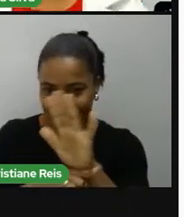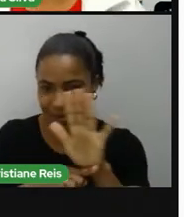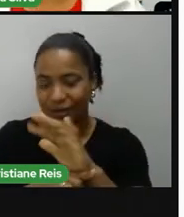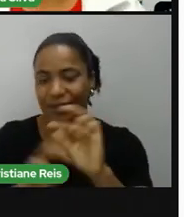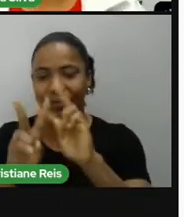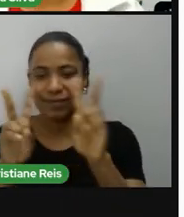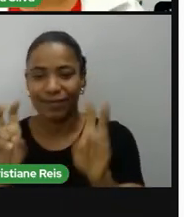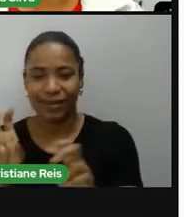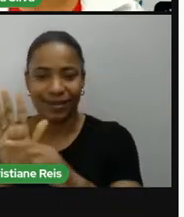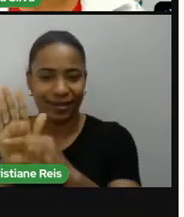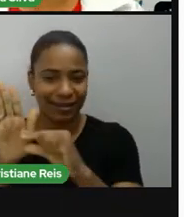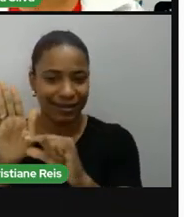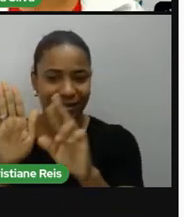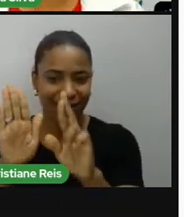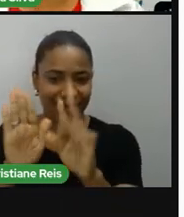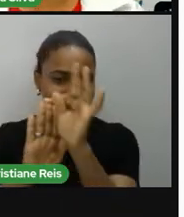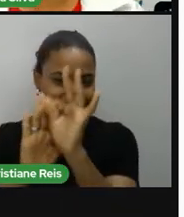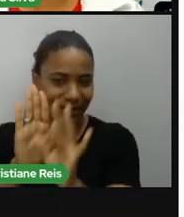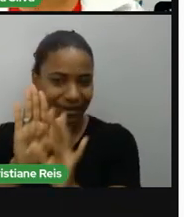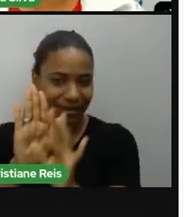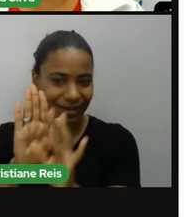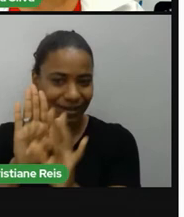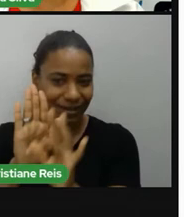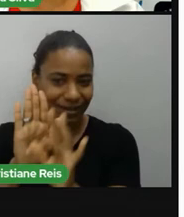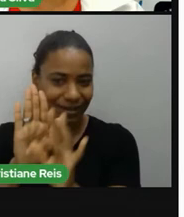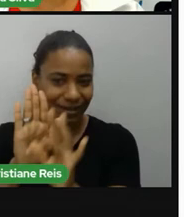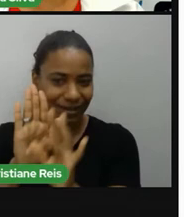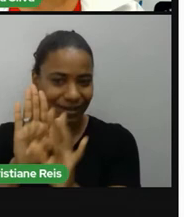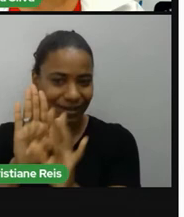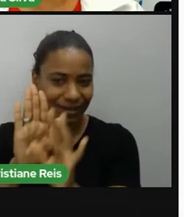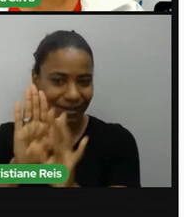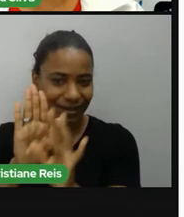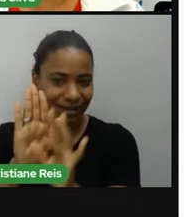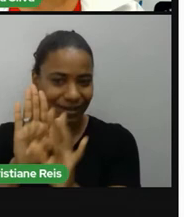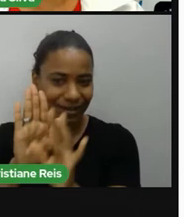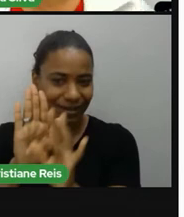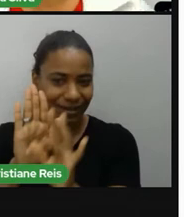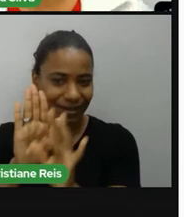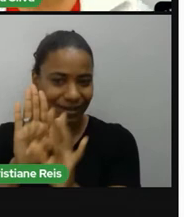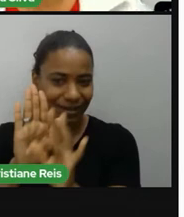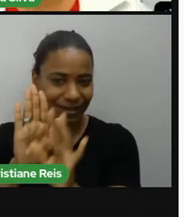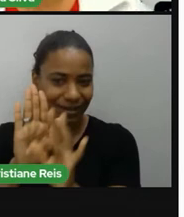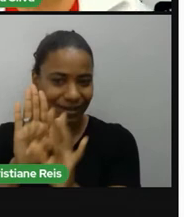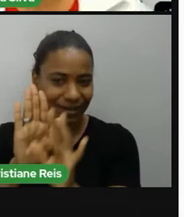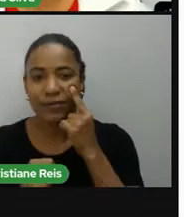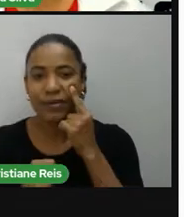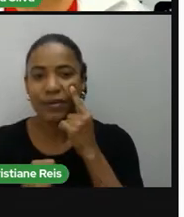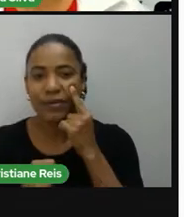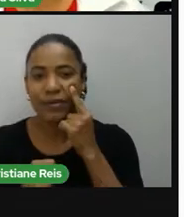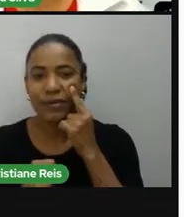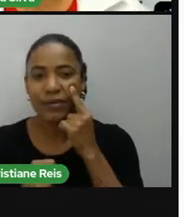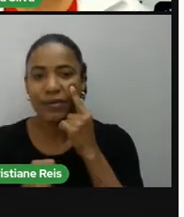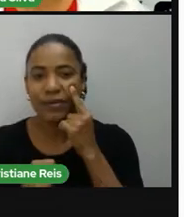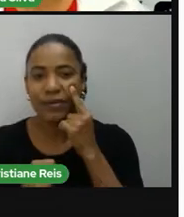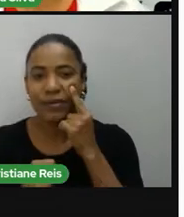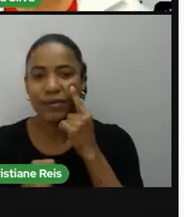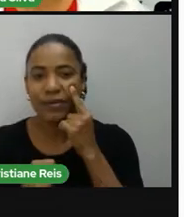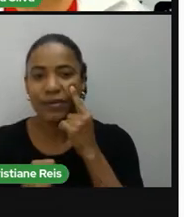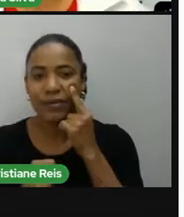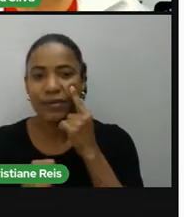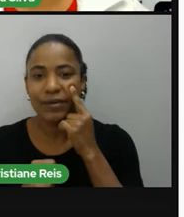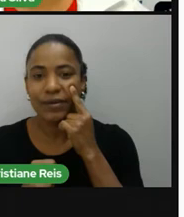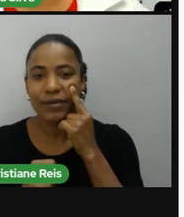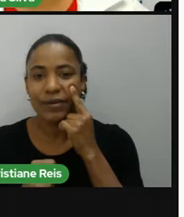biografia desta pessoa. Então, vejam que eu disponibilizei para vocês cinco perguntas.